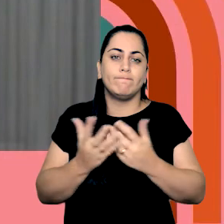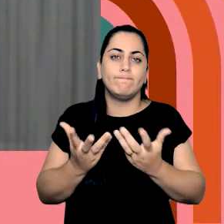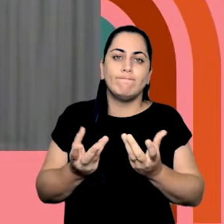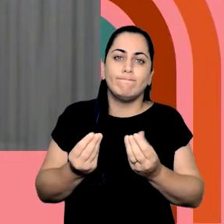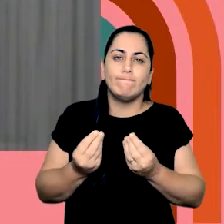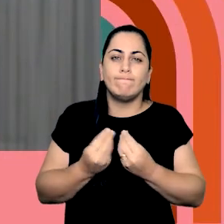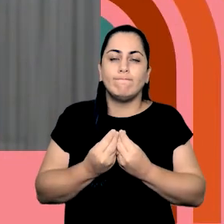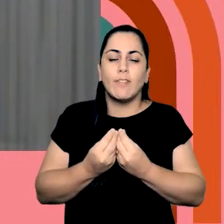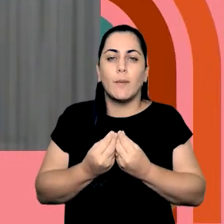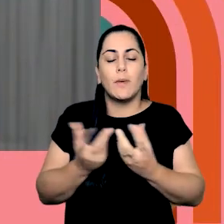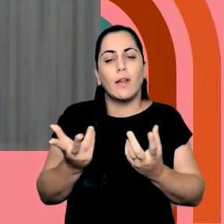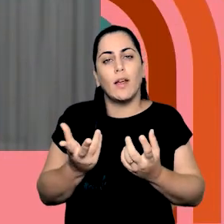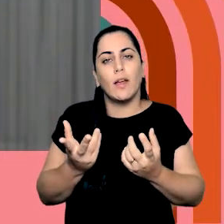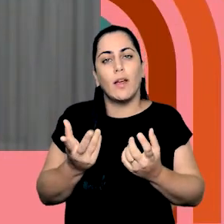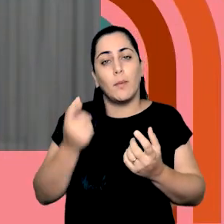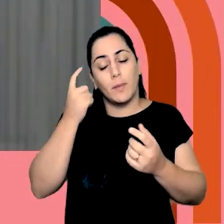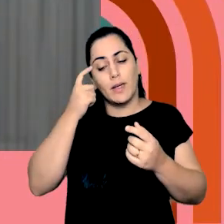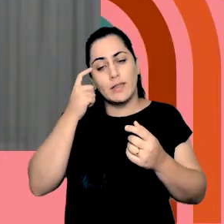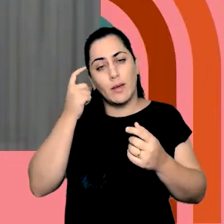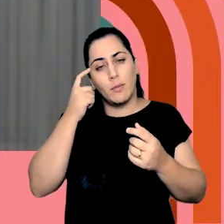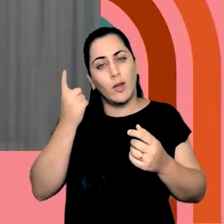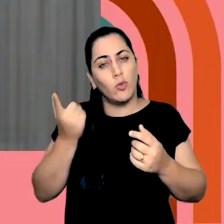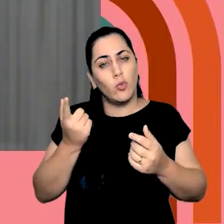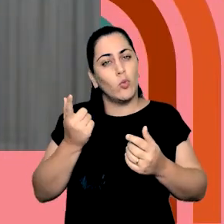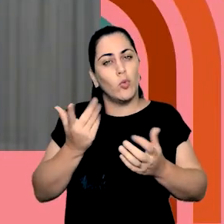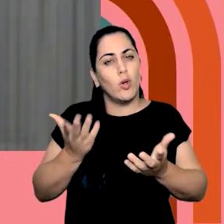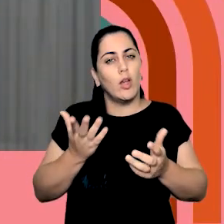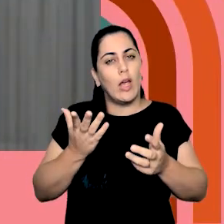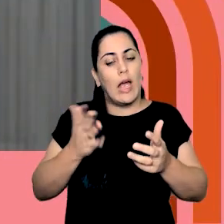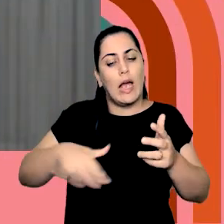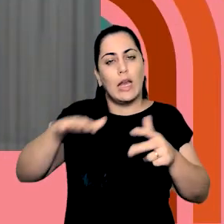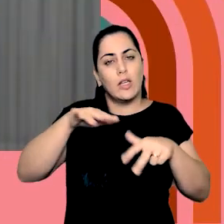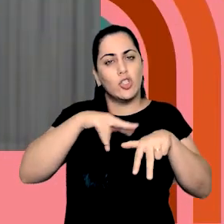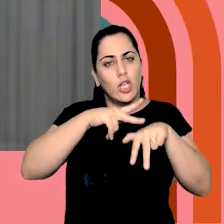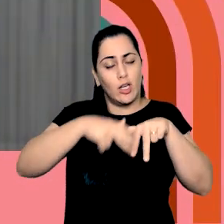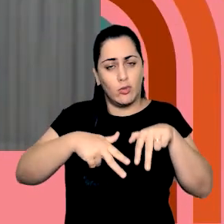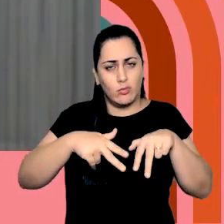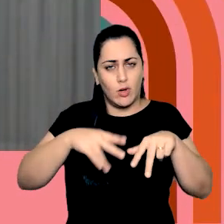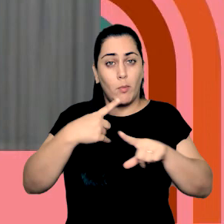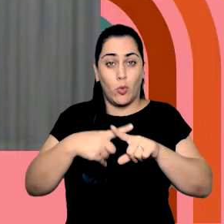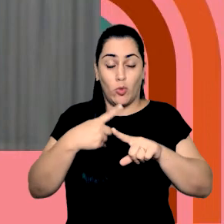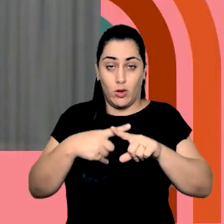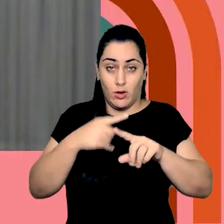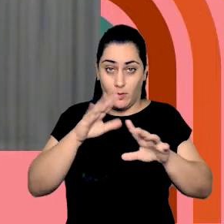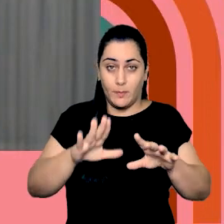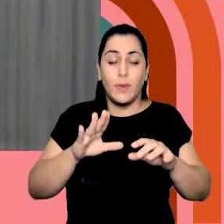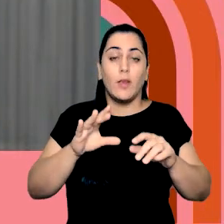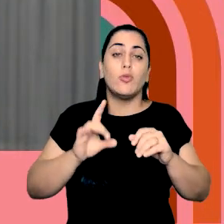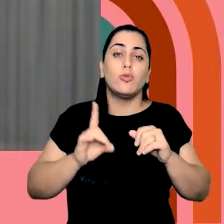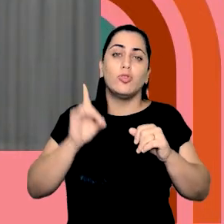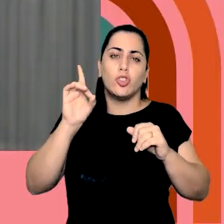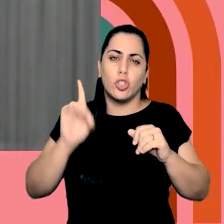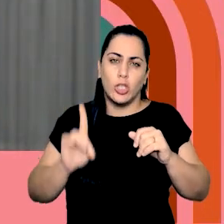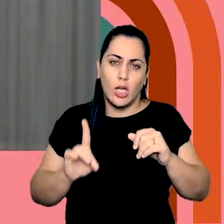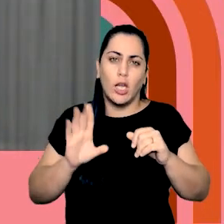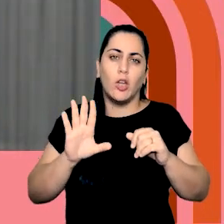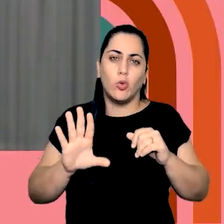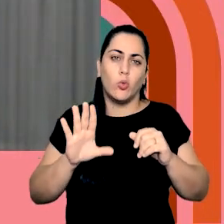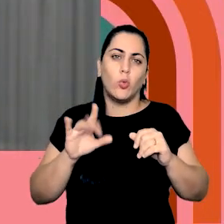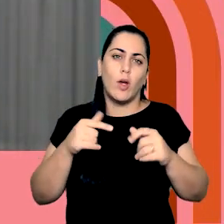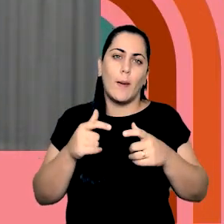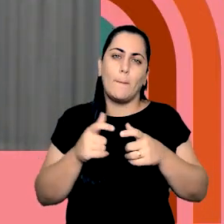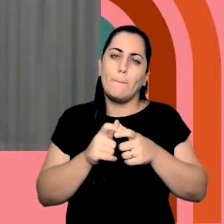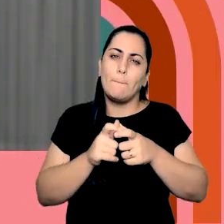sob perspectiva de gênero. E por que que não basta? Porque o direito ele é majoritariamente